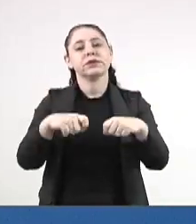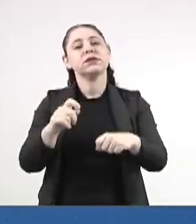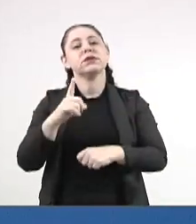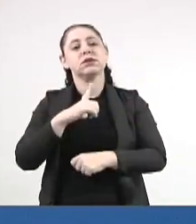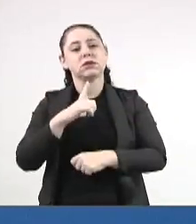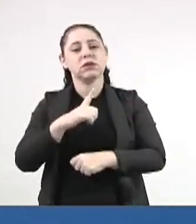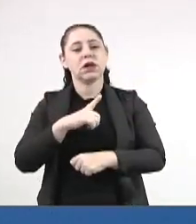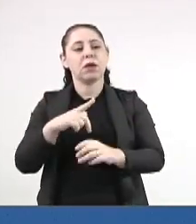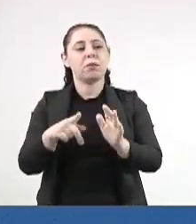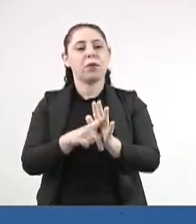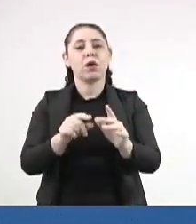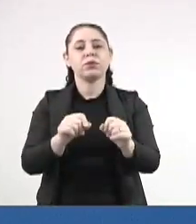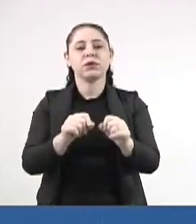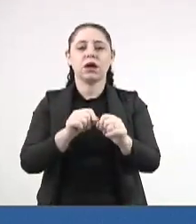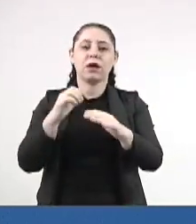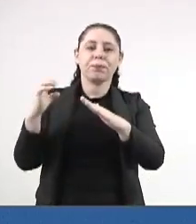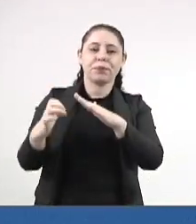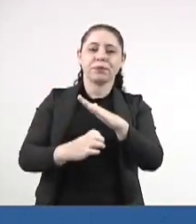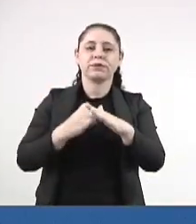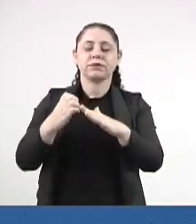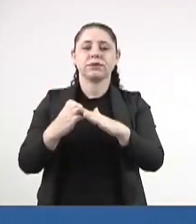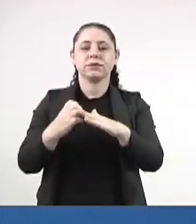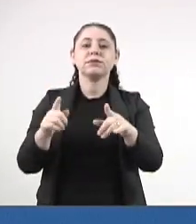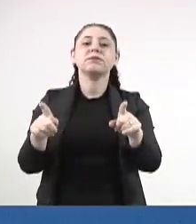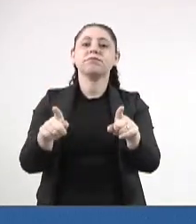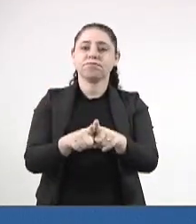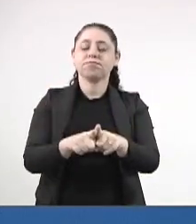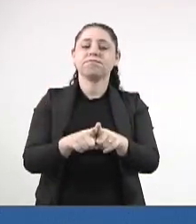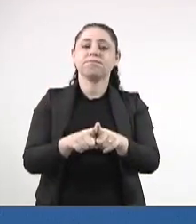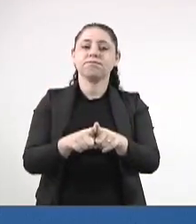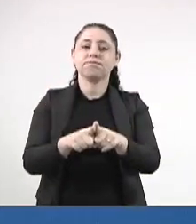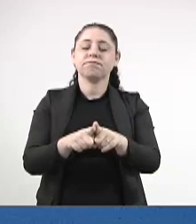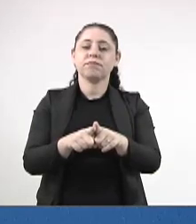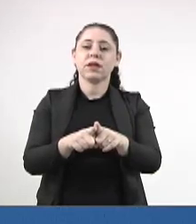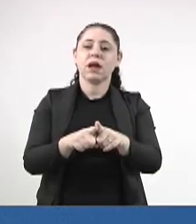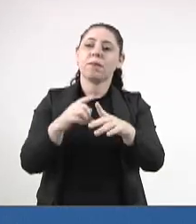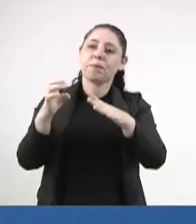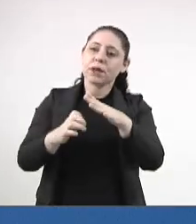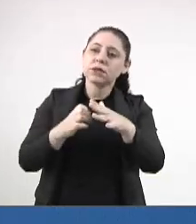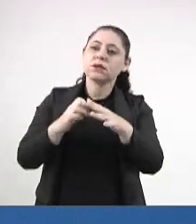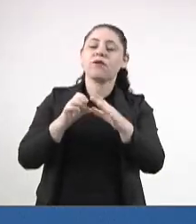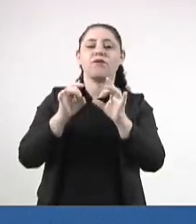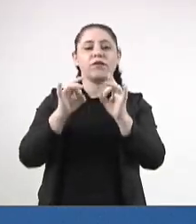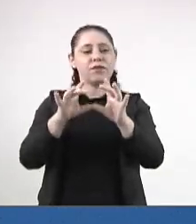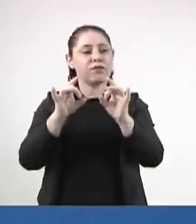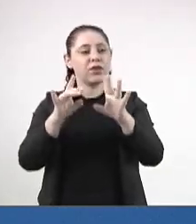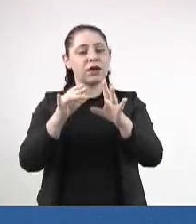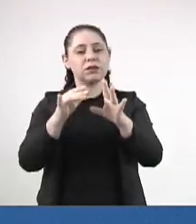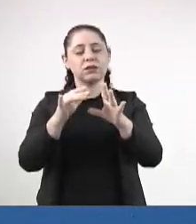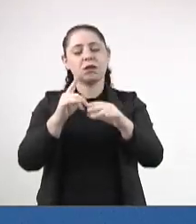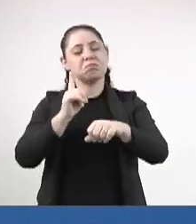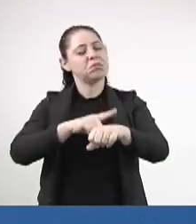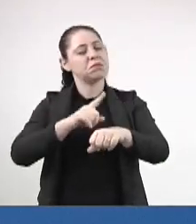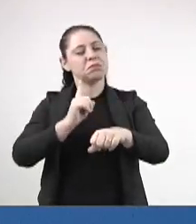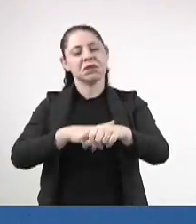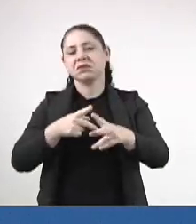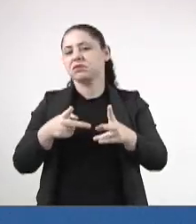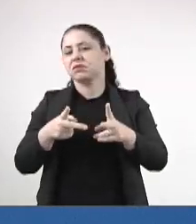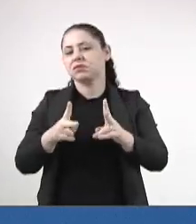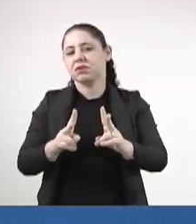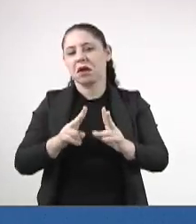por parte das empresas e das operadoras que estão ali a todo momento,